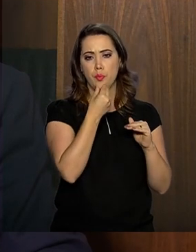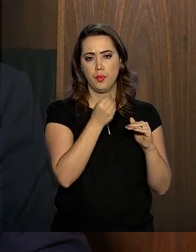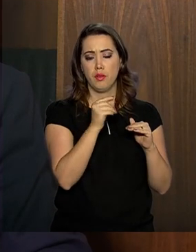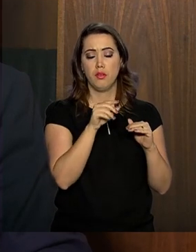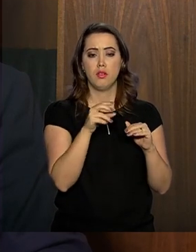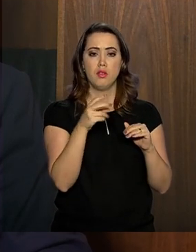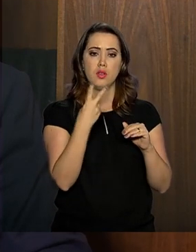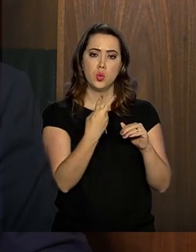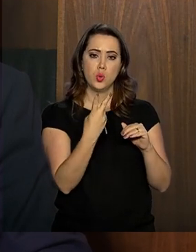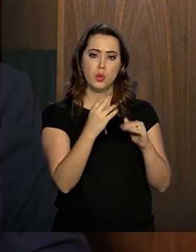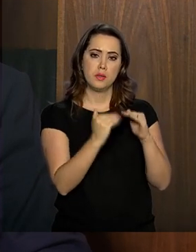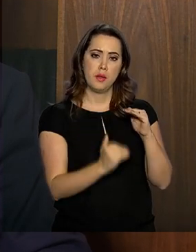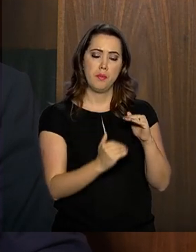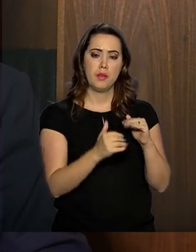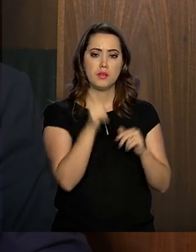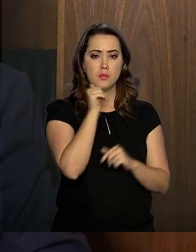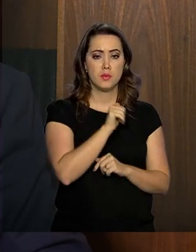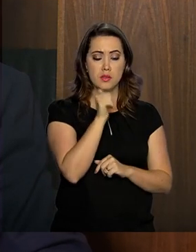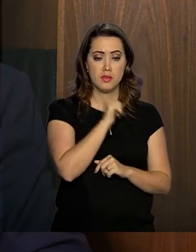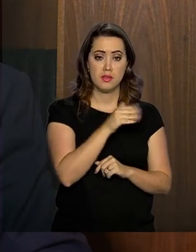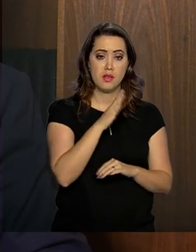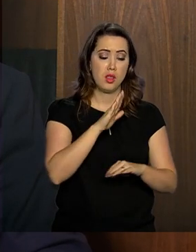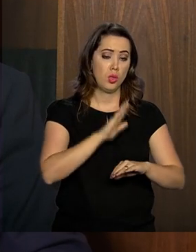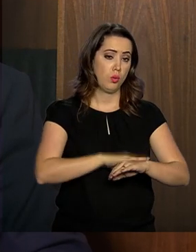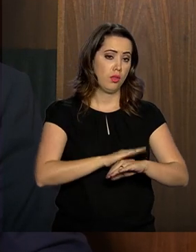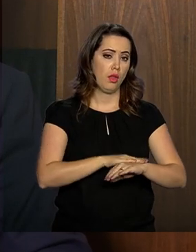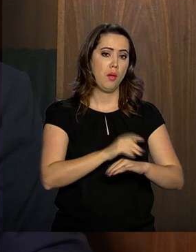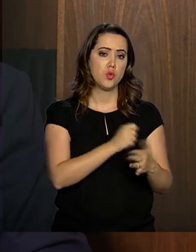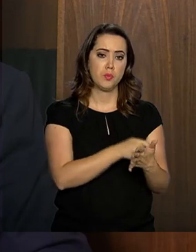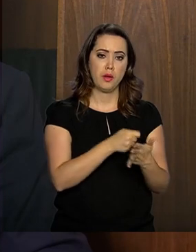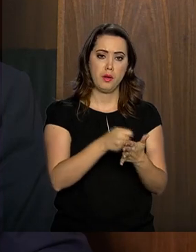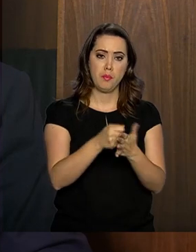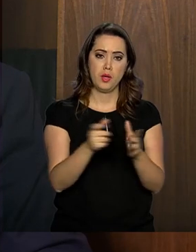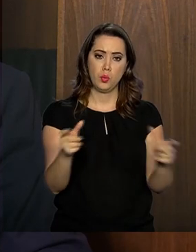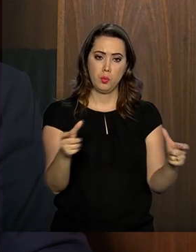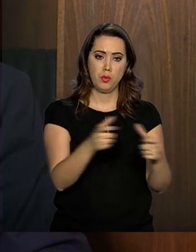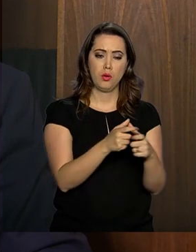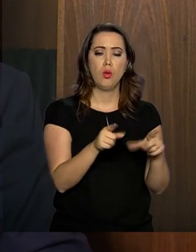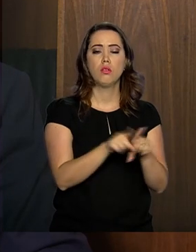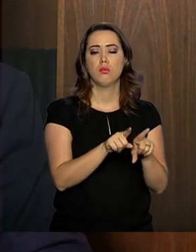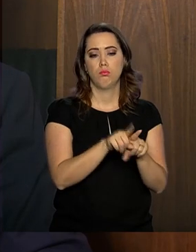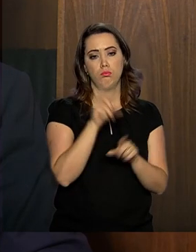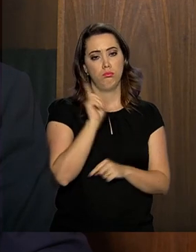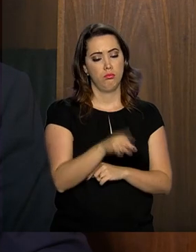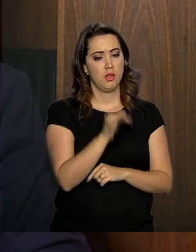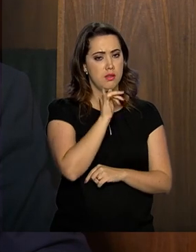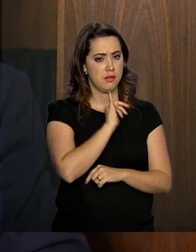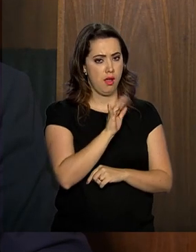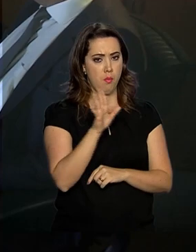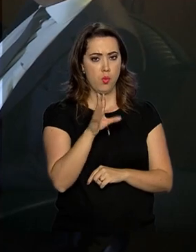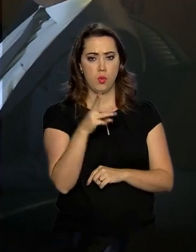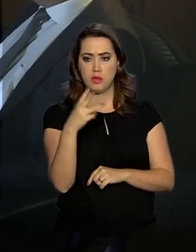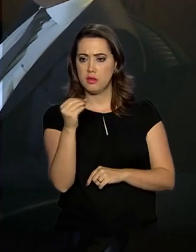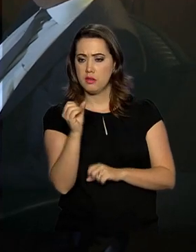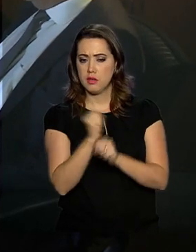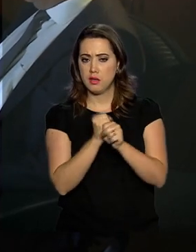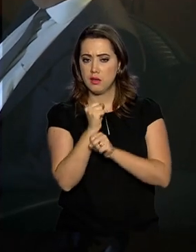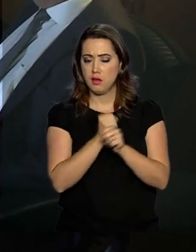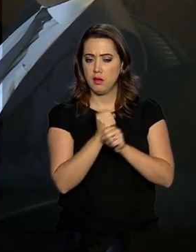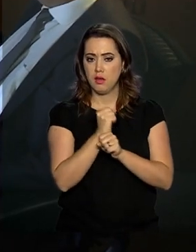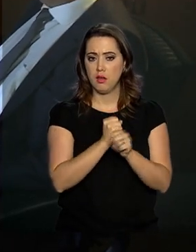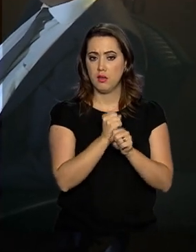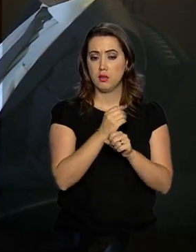a menos no caso das mulheres. E o menor tempo de contribuição também. Ao invés de 30 anos para os dois